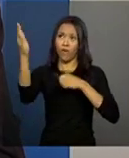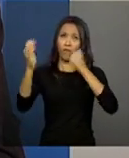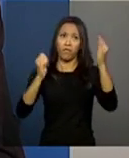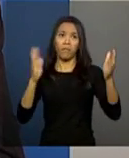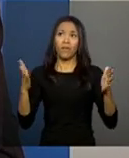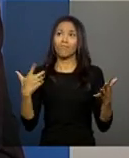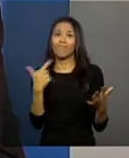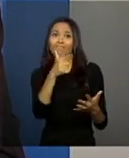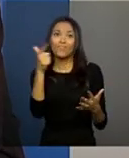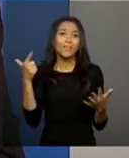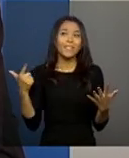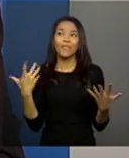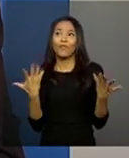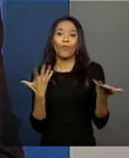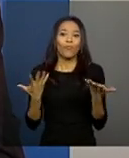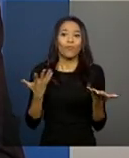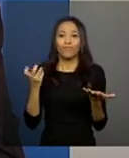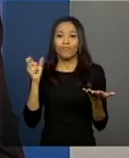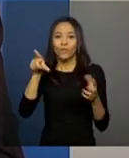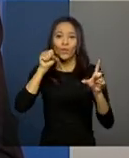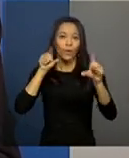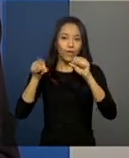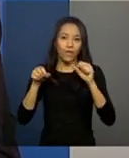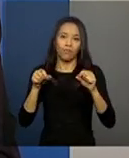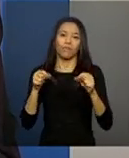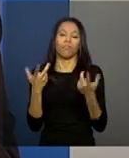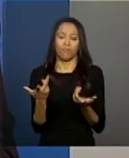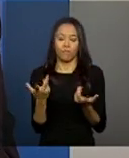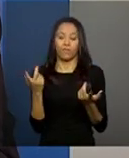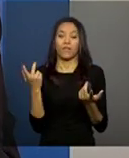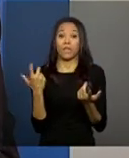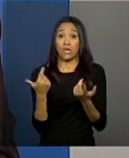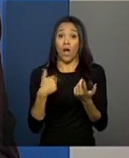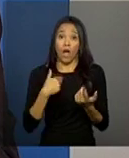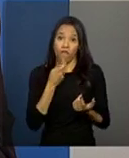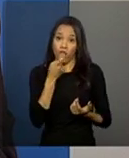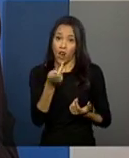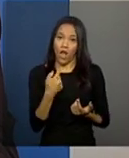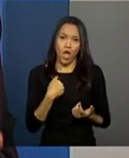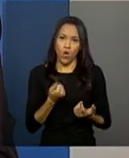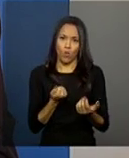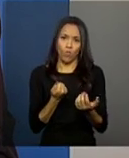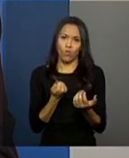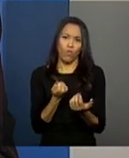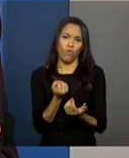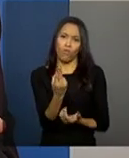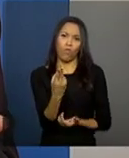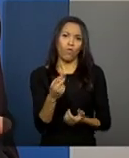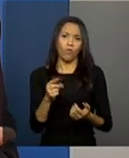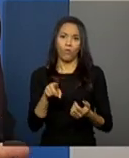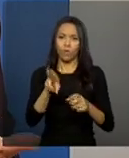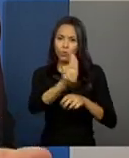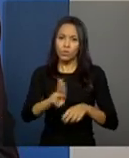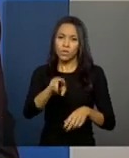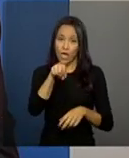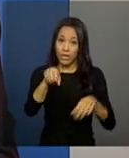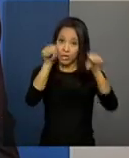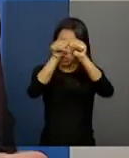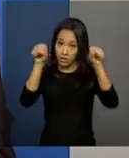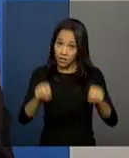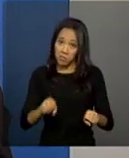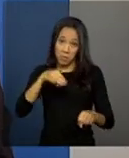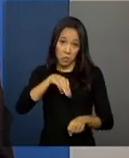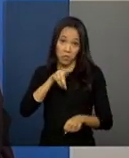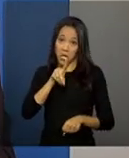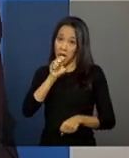escolha. Tendo escolha, acho que é a melhor coisa que tem. Ou seja, ele pode dizer, não vou comprar, ou não se deve usar esse sistema do MDS